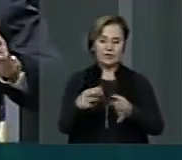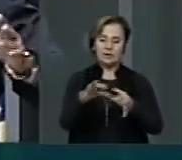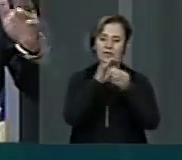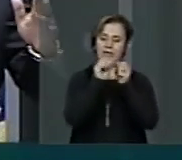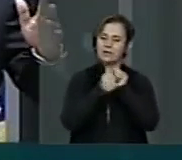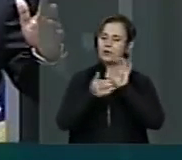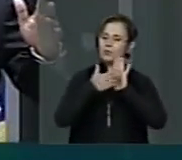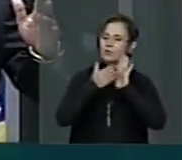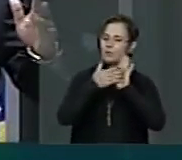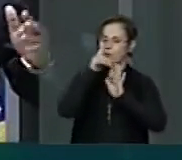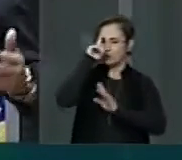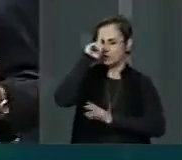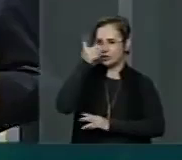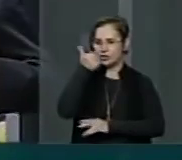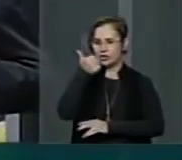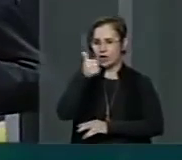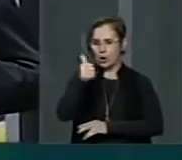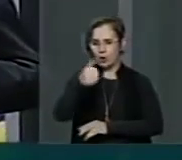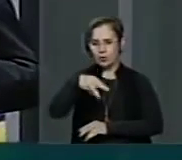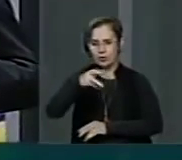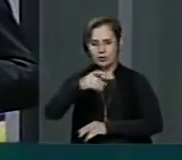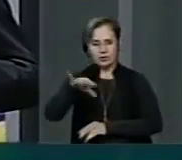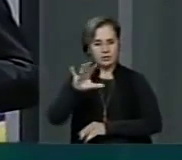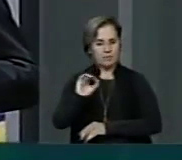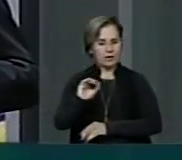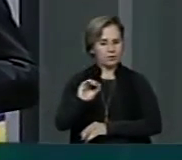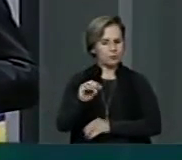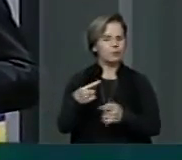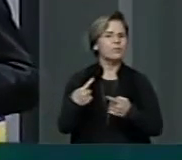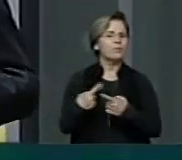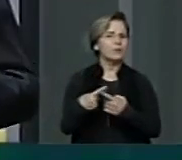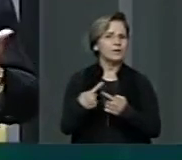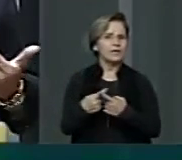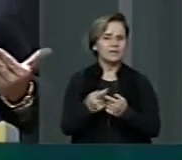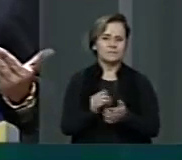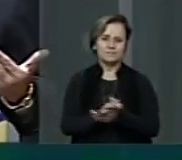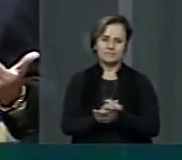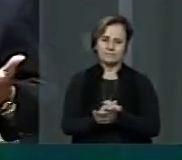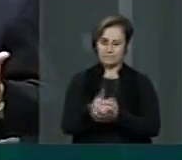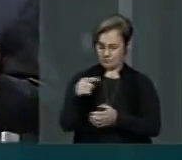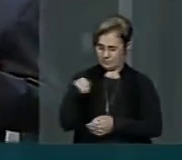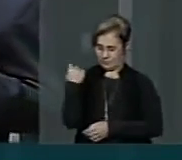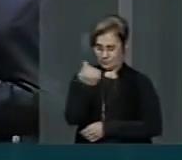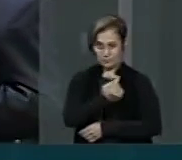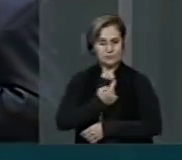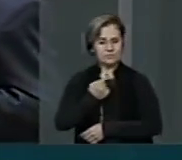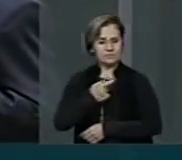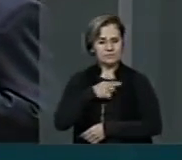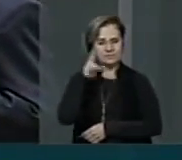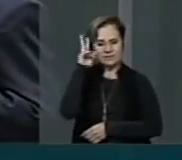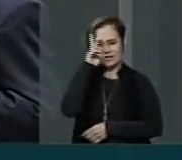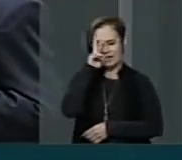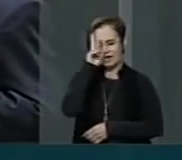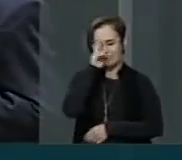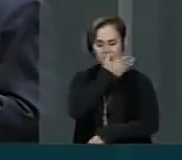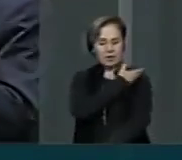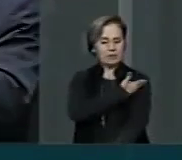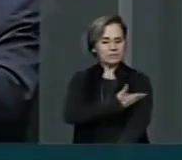o dia 11 de maio. Porque nós, é uma prática de nós lembrarmos sempre